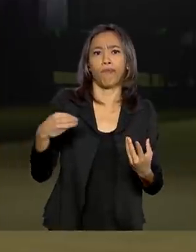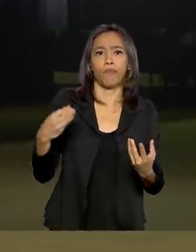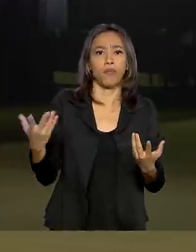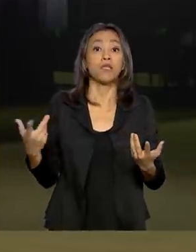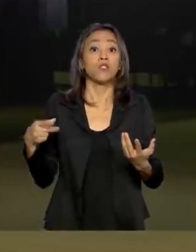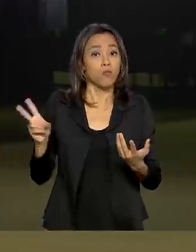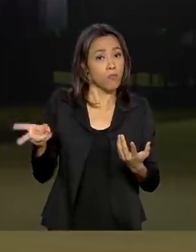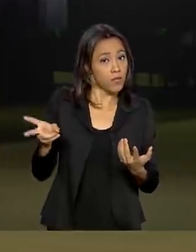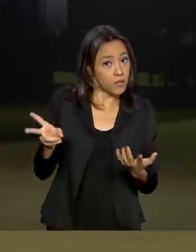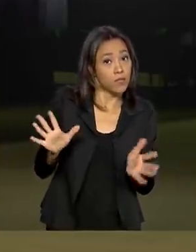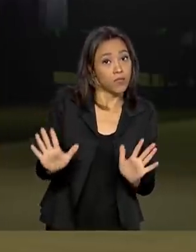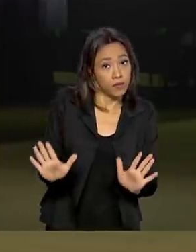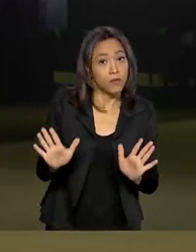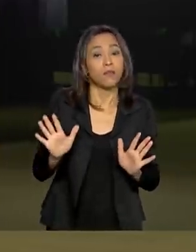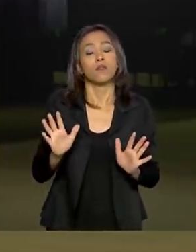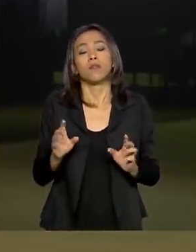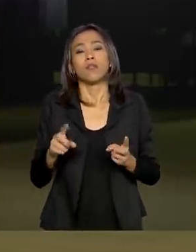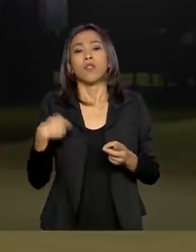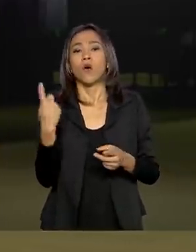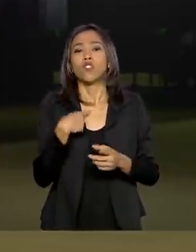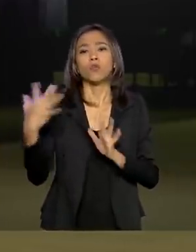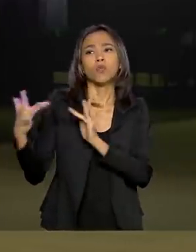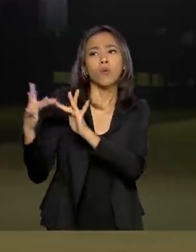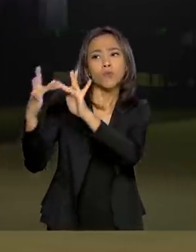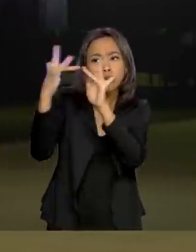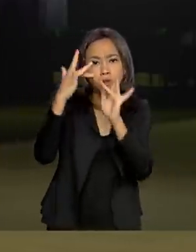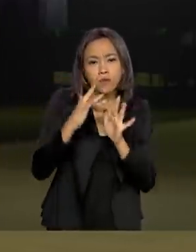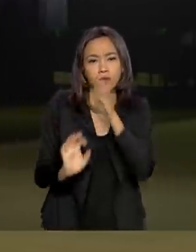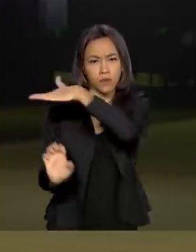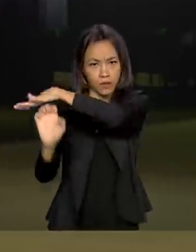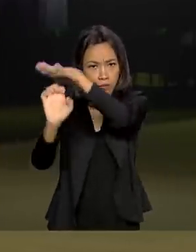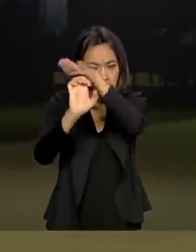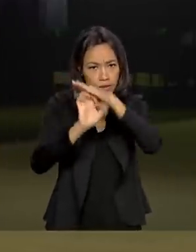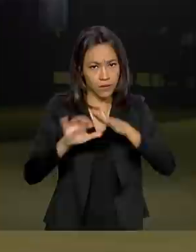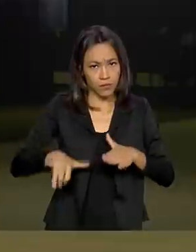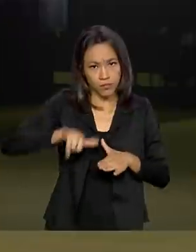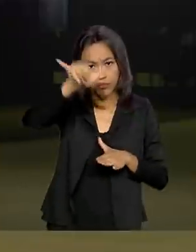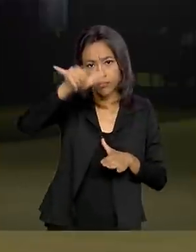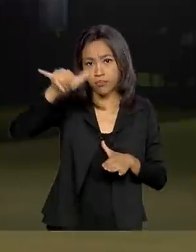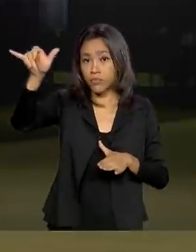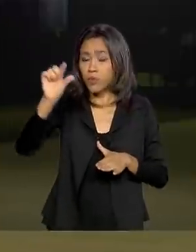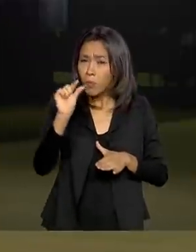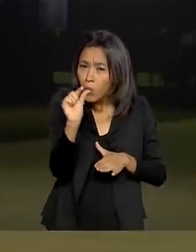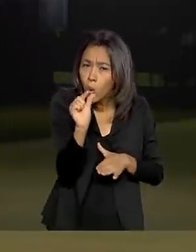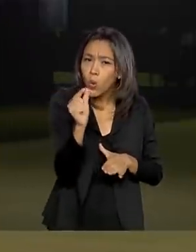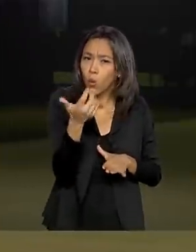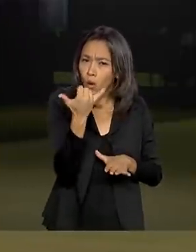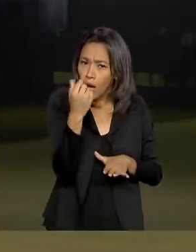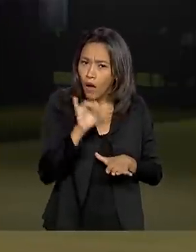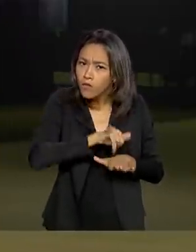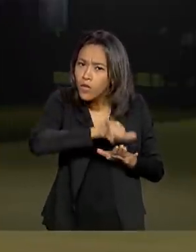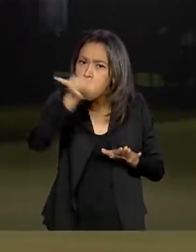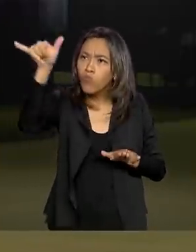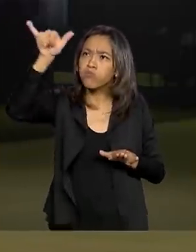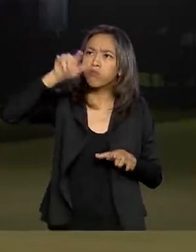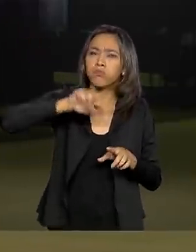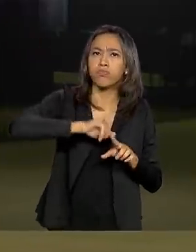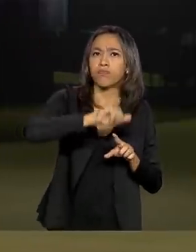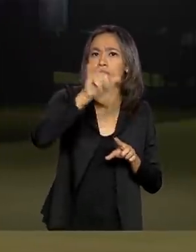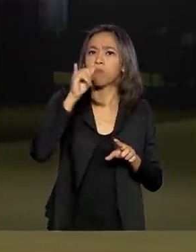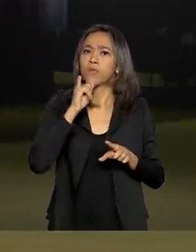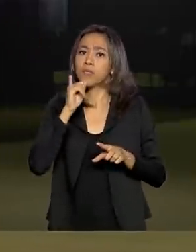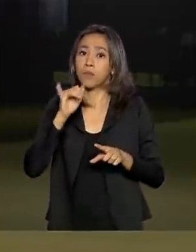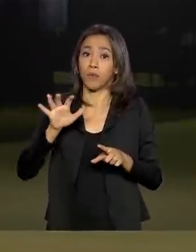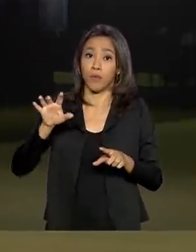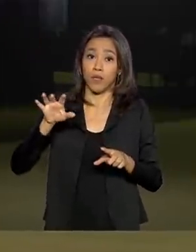caixa. A gente está trabalhando com as empresas aéreas na estruturação de uma malha mínima, onde nós vamos ter determinados